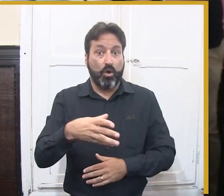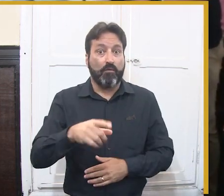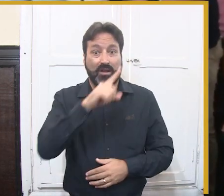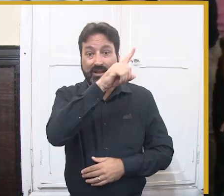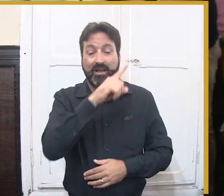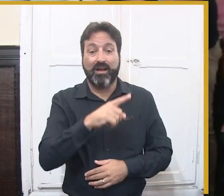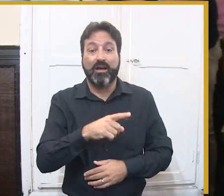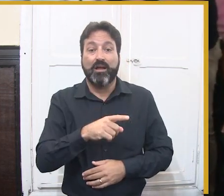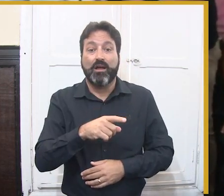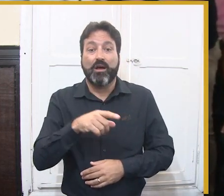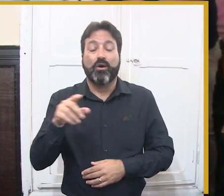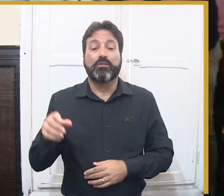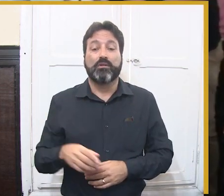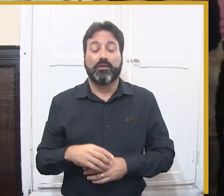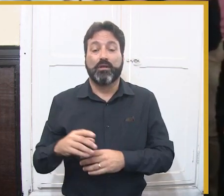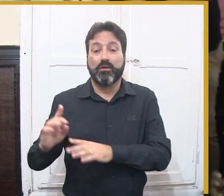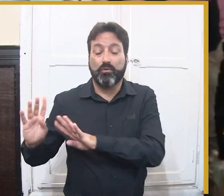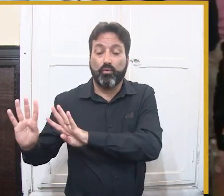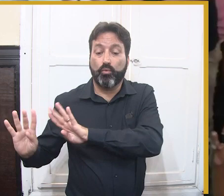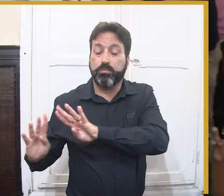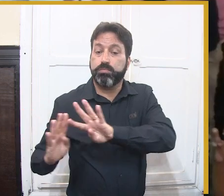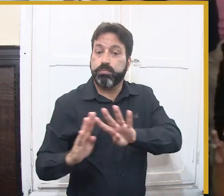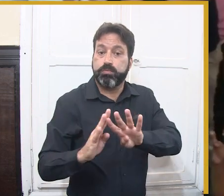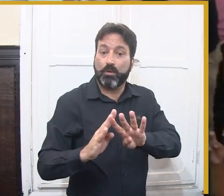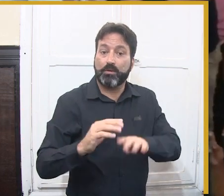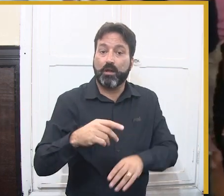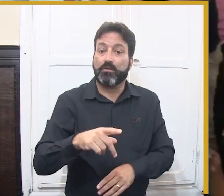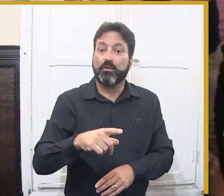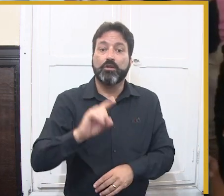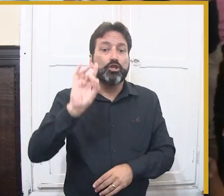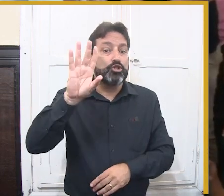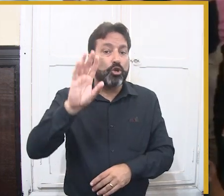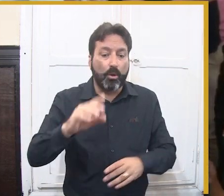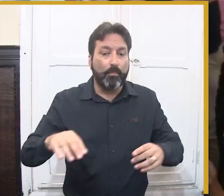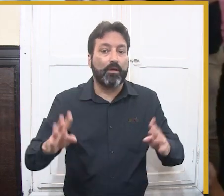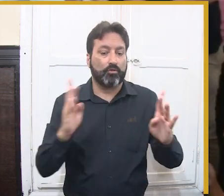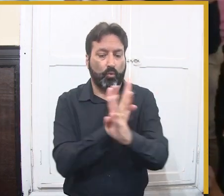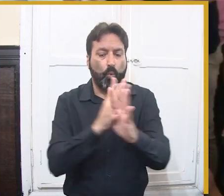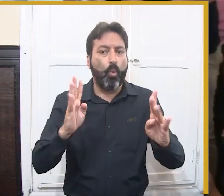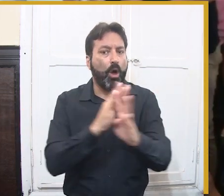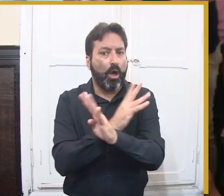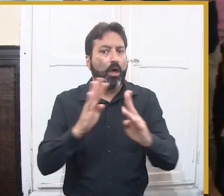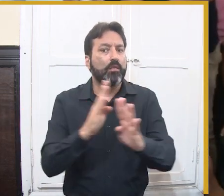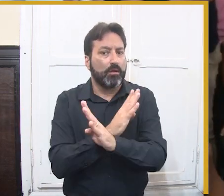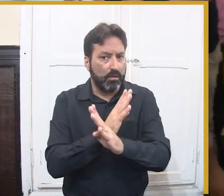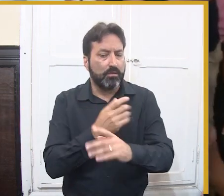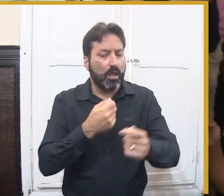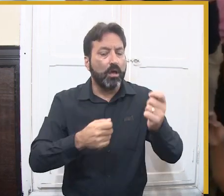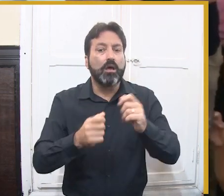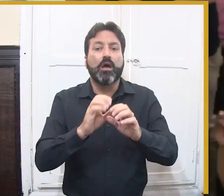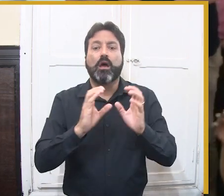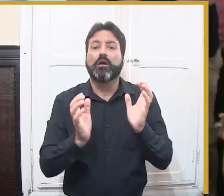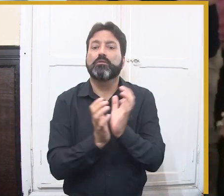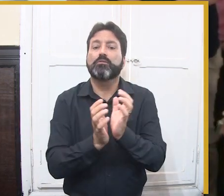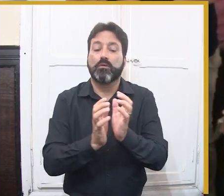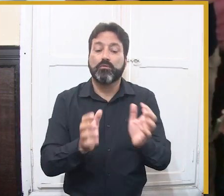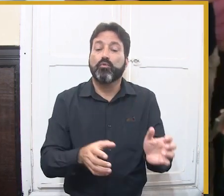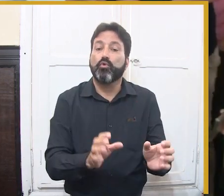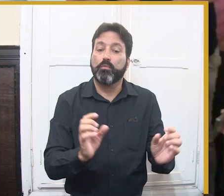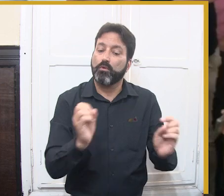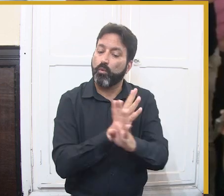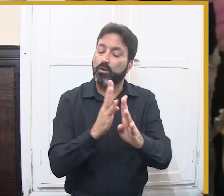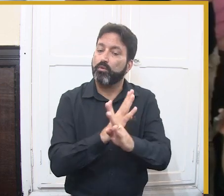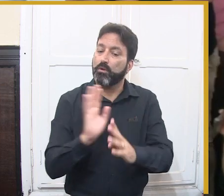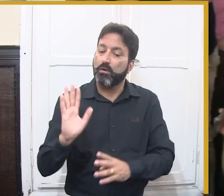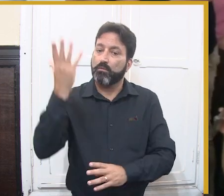de Boa Vista, no Parque da Criança e no Calçadão e no Quadrilódromo, que é outra inovação desse ano. Nós